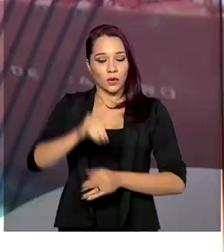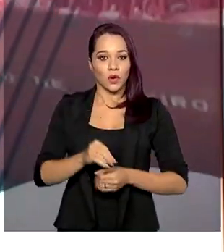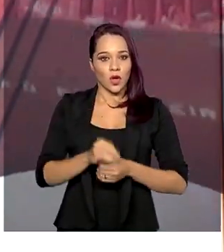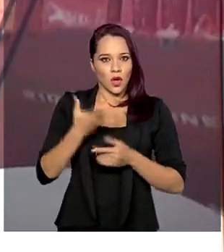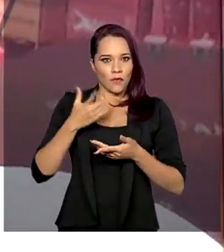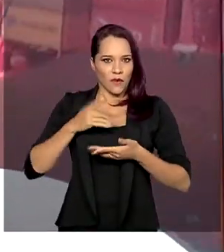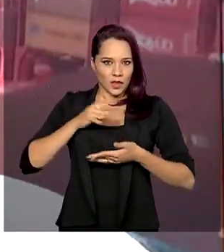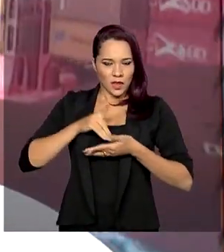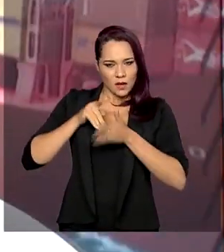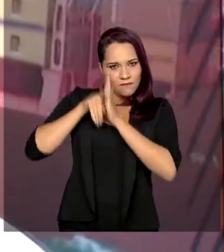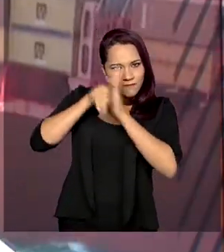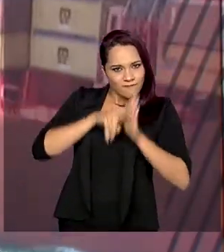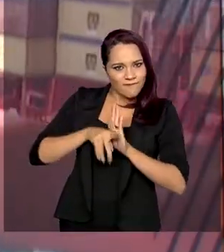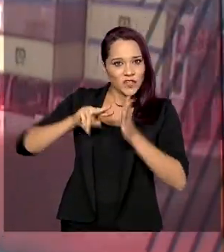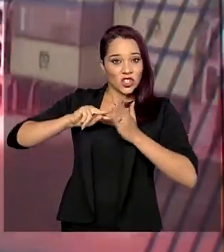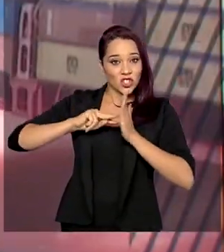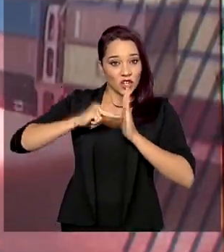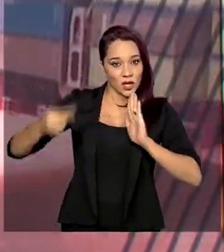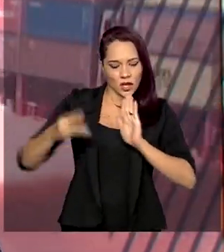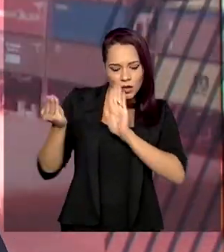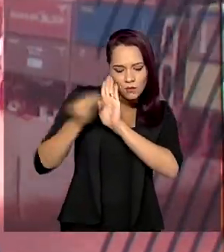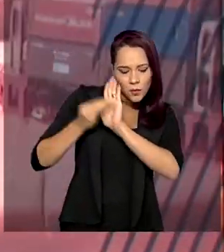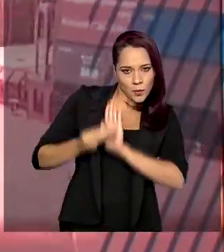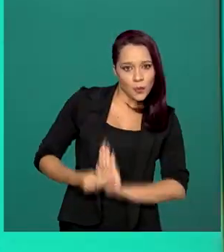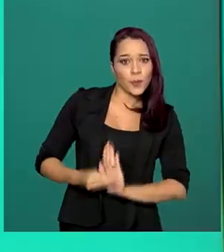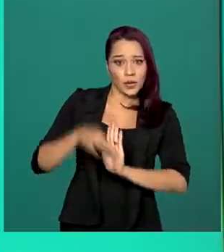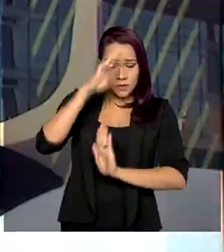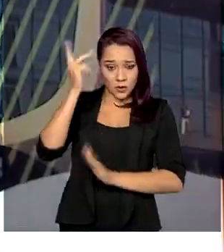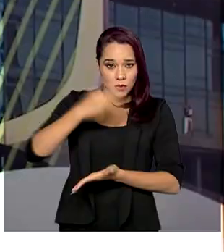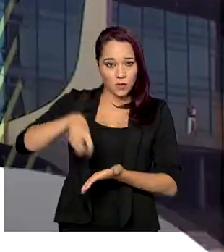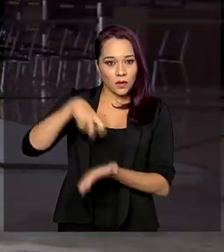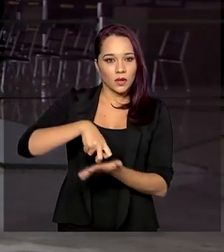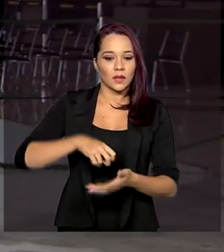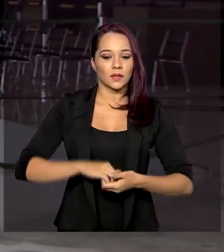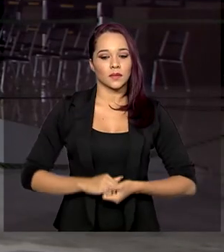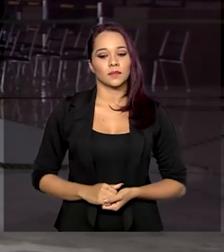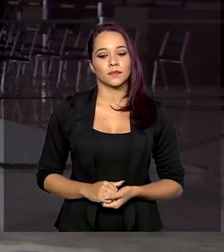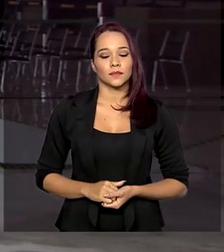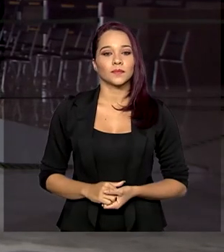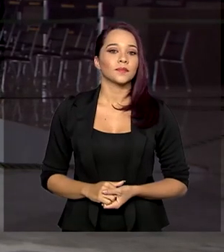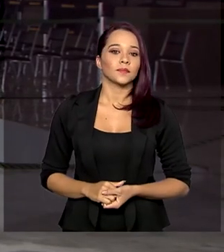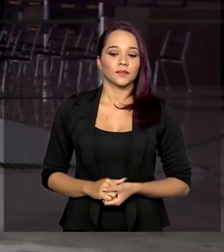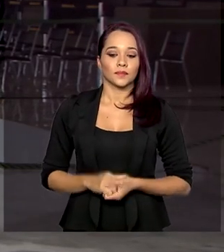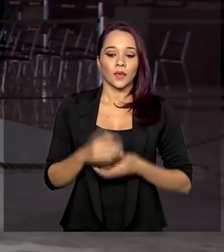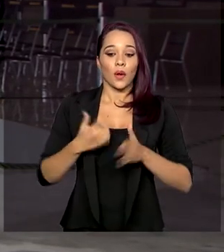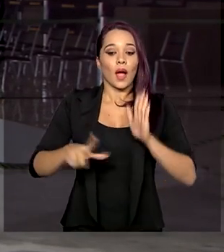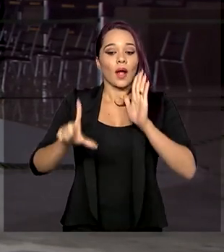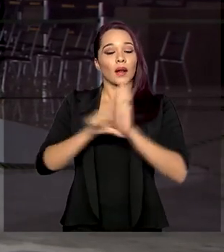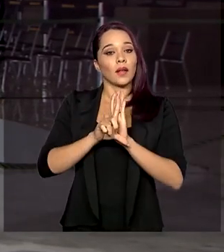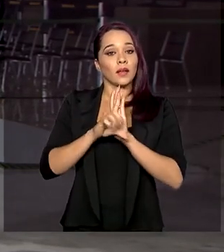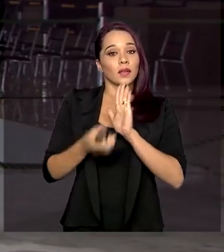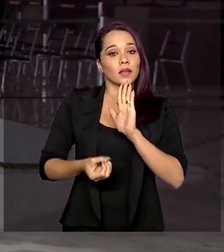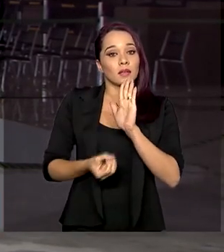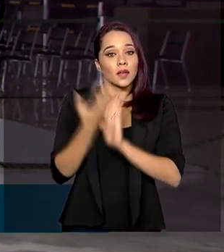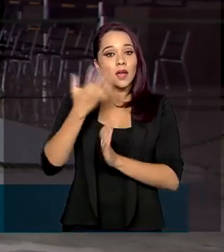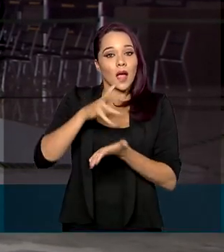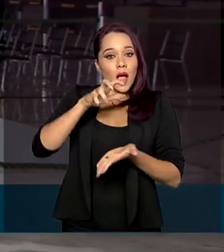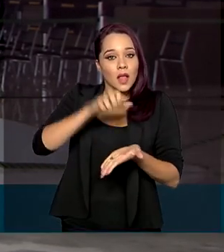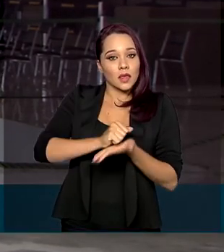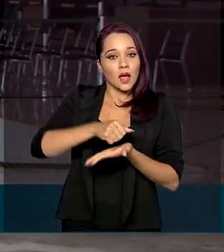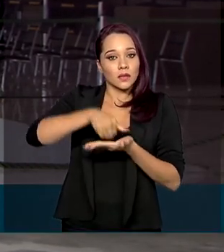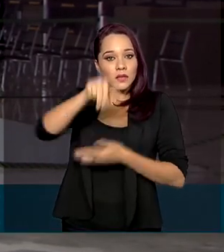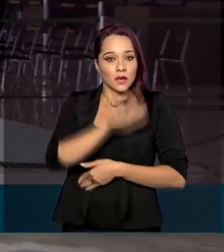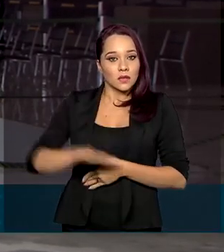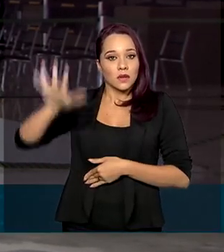localização dos condenados. Gabriela Noronha tem os detalhes. A lei que cria o Cadastro Nacional de